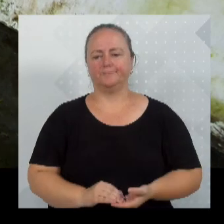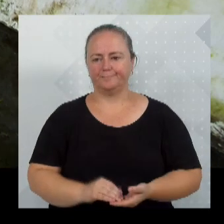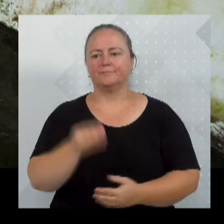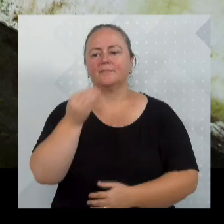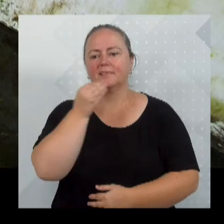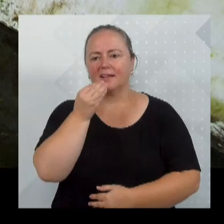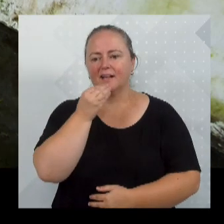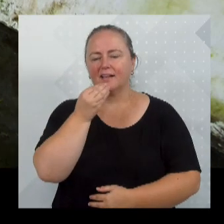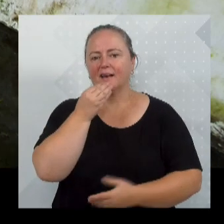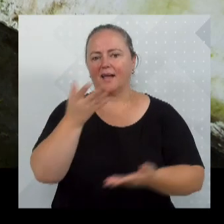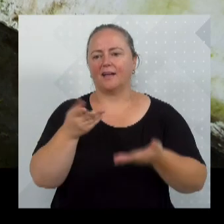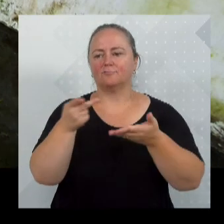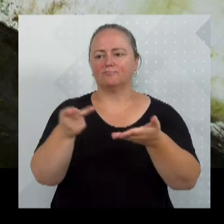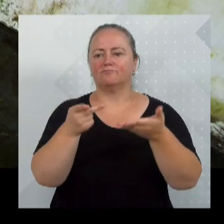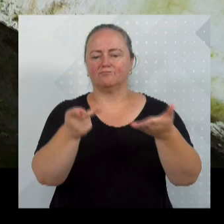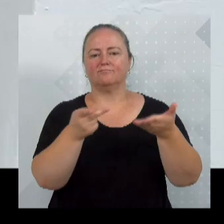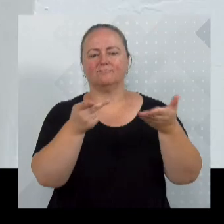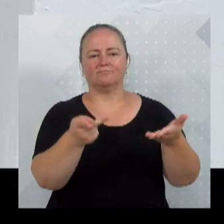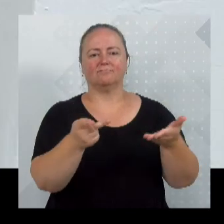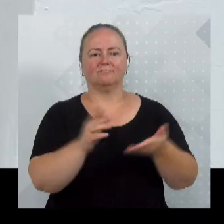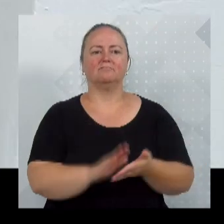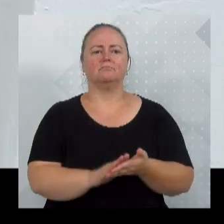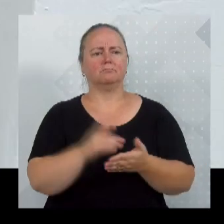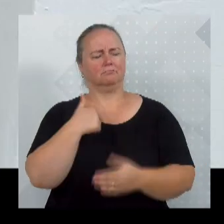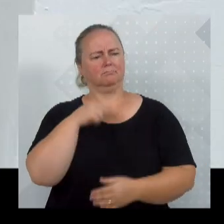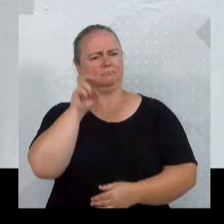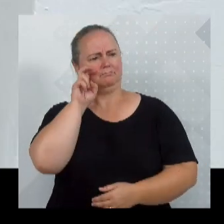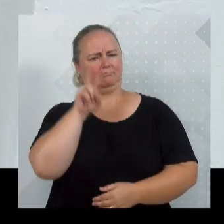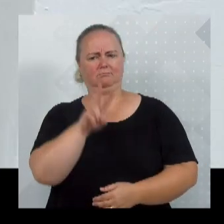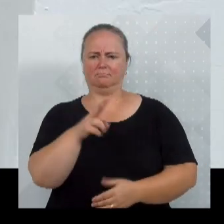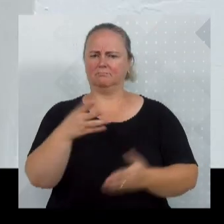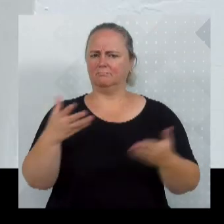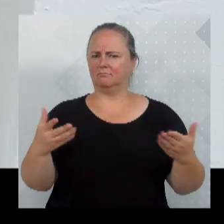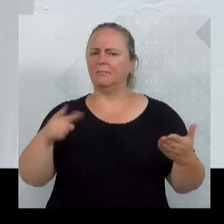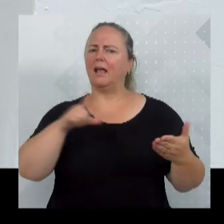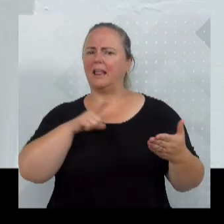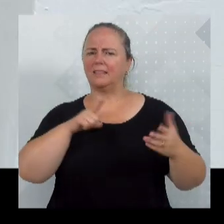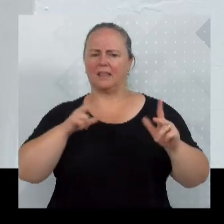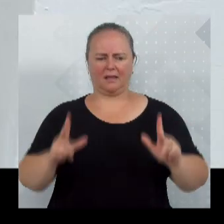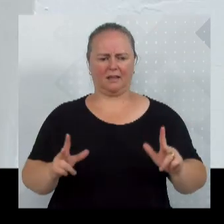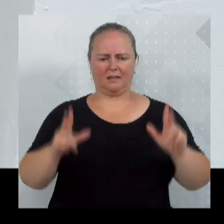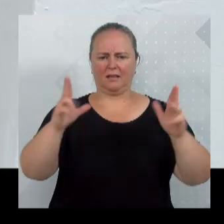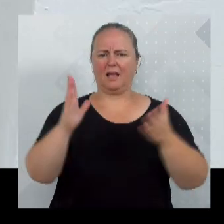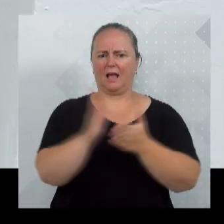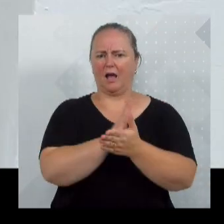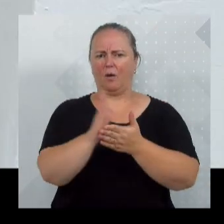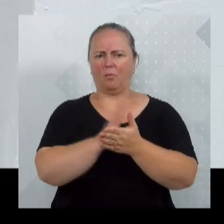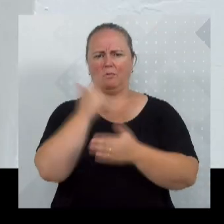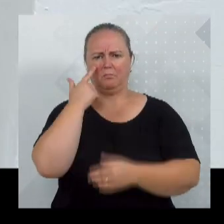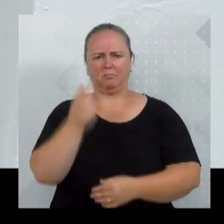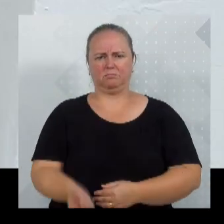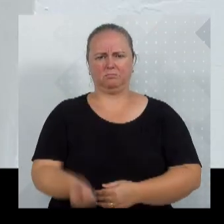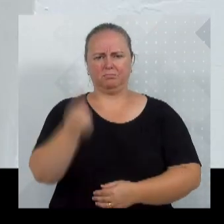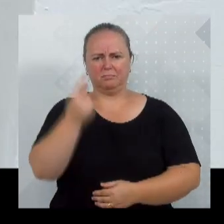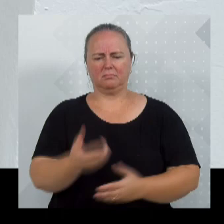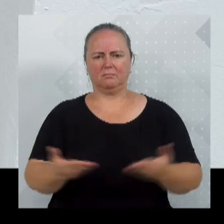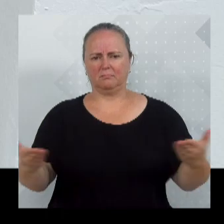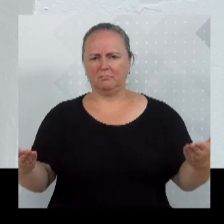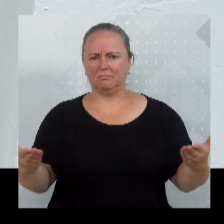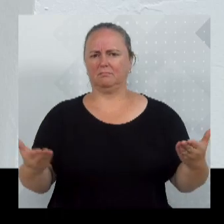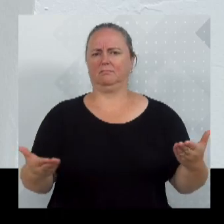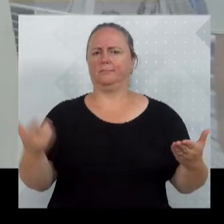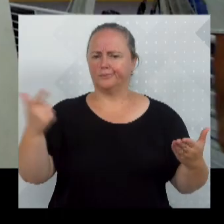visitas em diversas regiões da cidade, nos deparamos com muitas cenas de descaso e abandono. Isso é